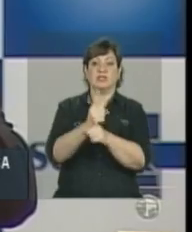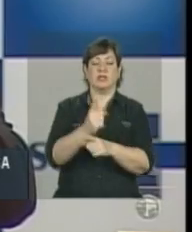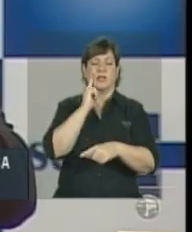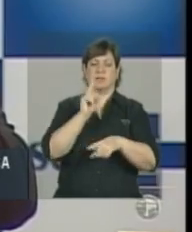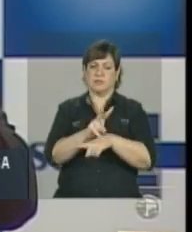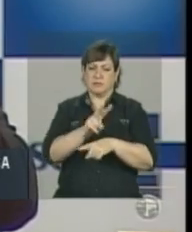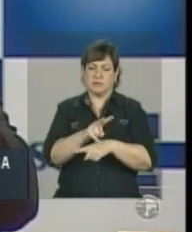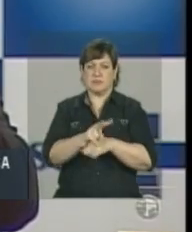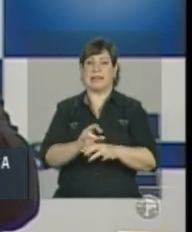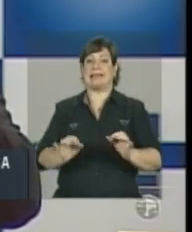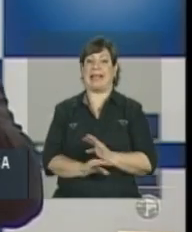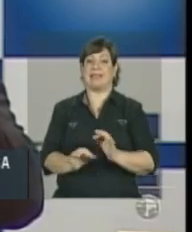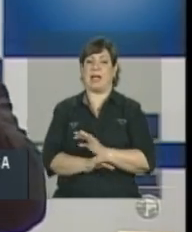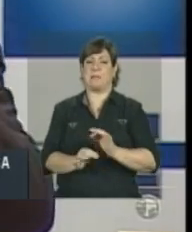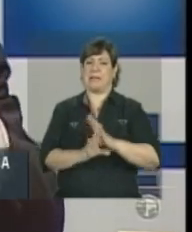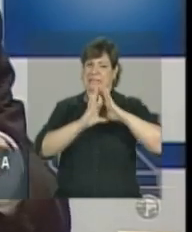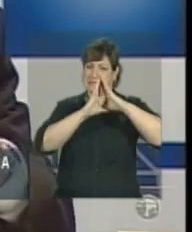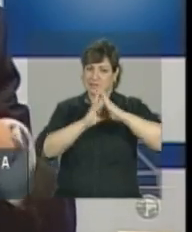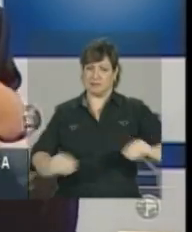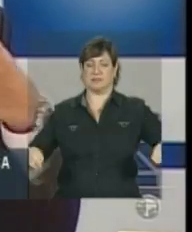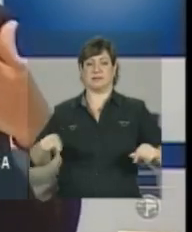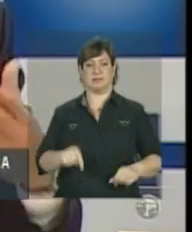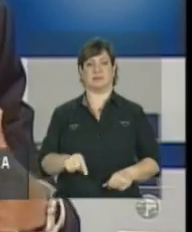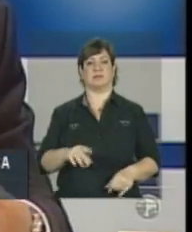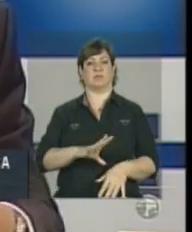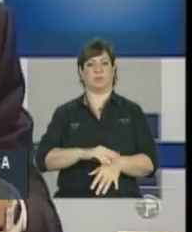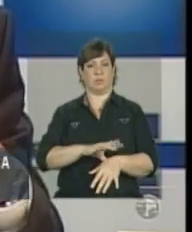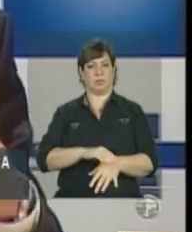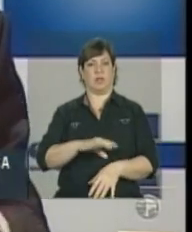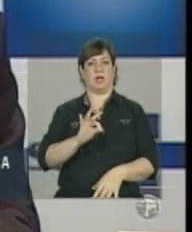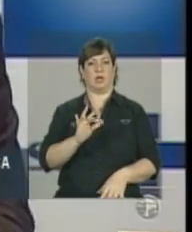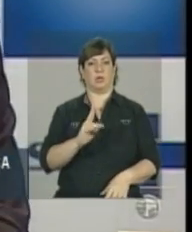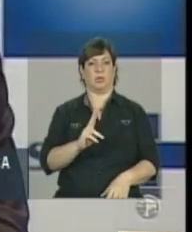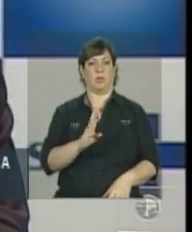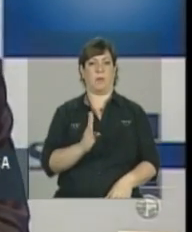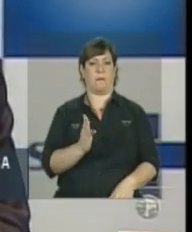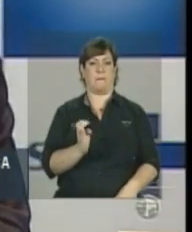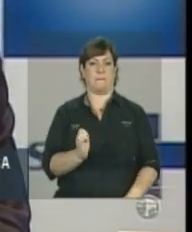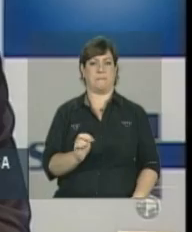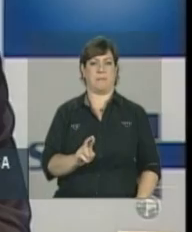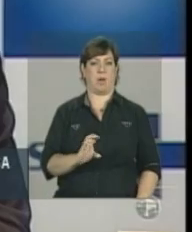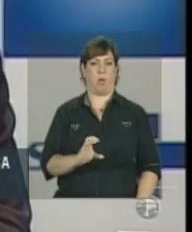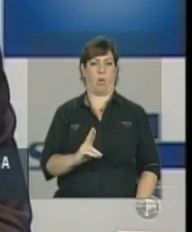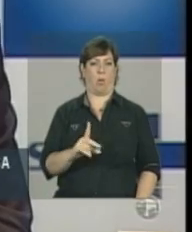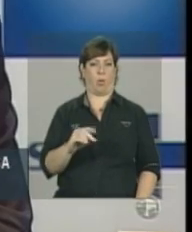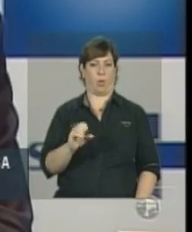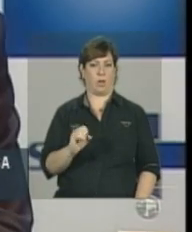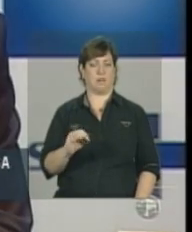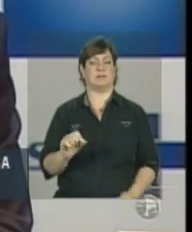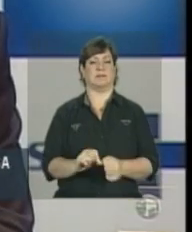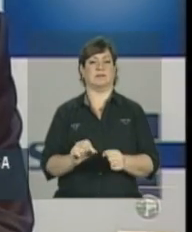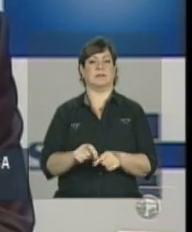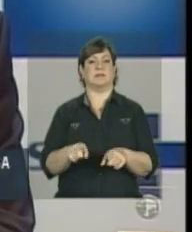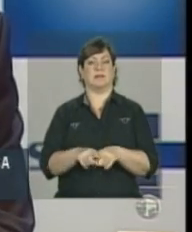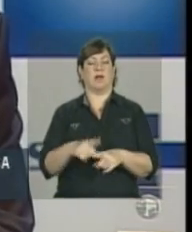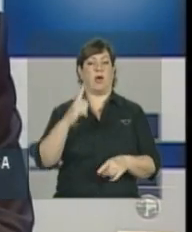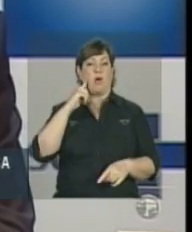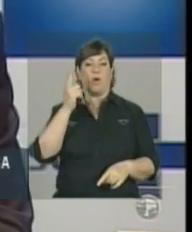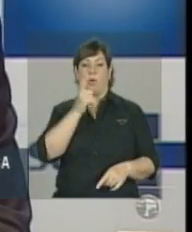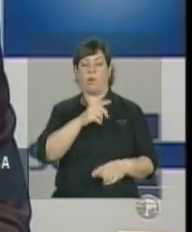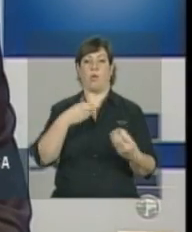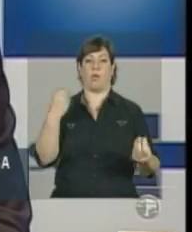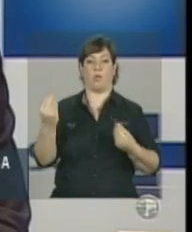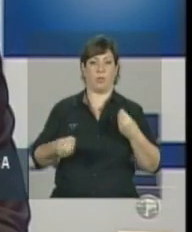acompanhem o tratamento da tuberculose, implantem a estratégia do tratamento diretamente observado, pelos ganhos que tem,